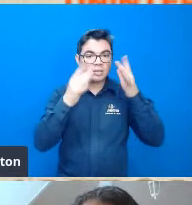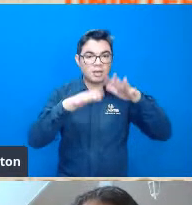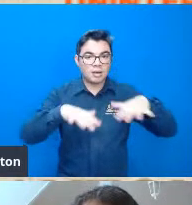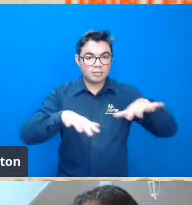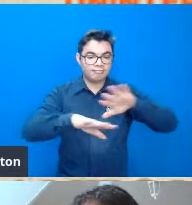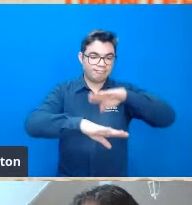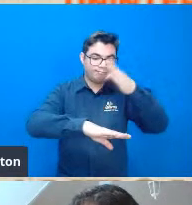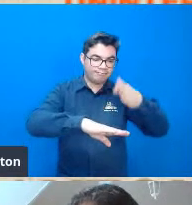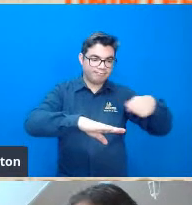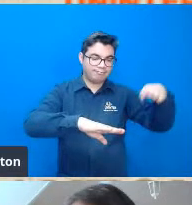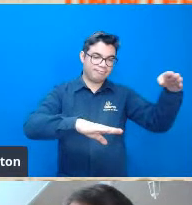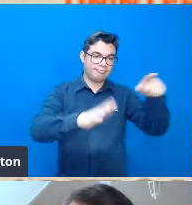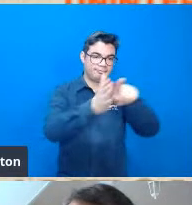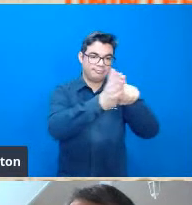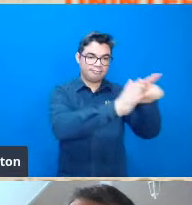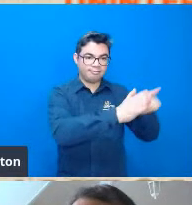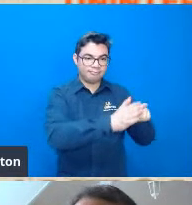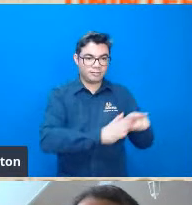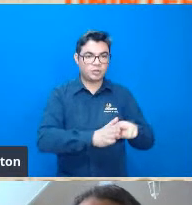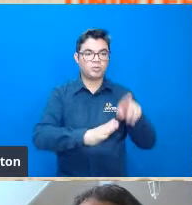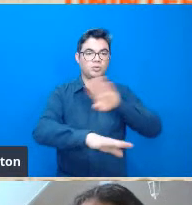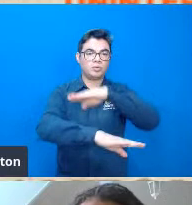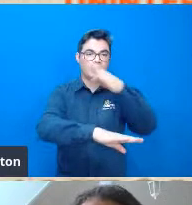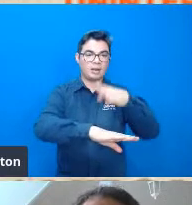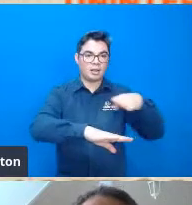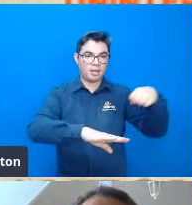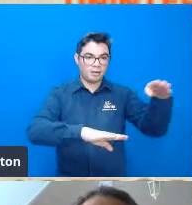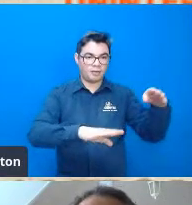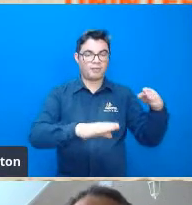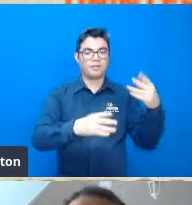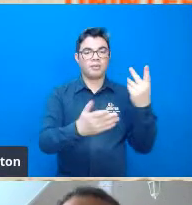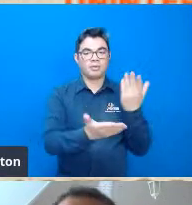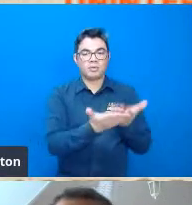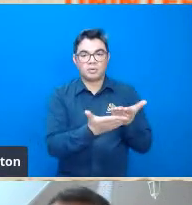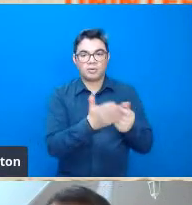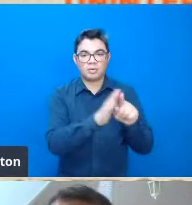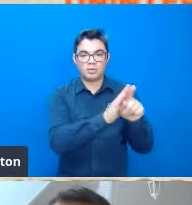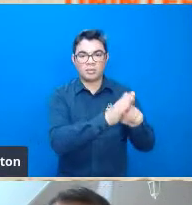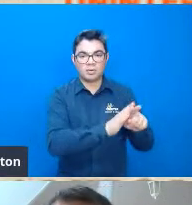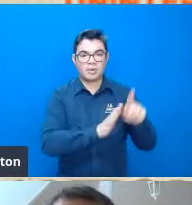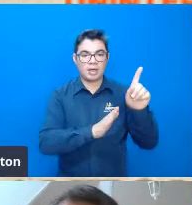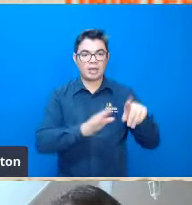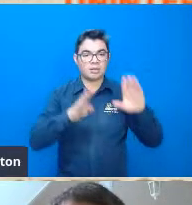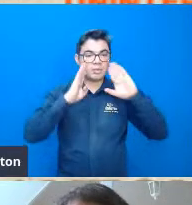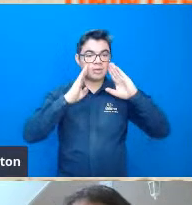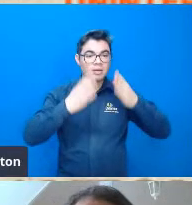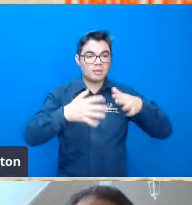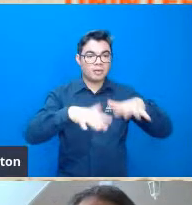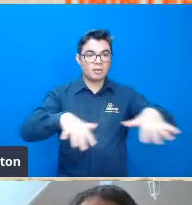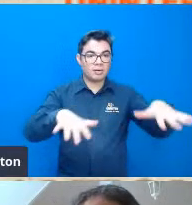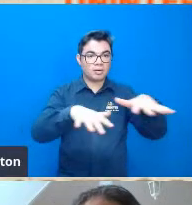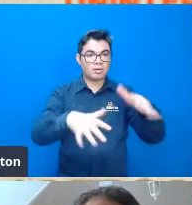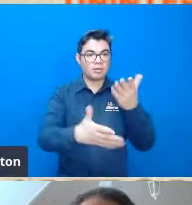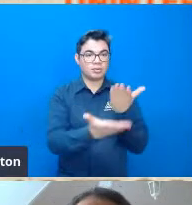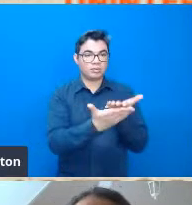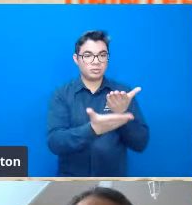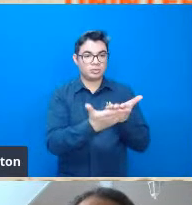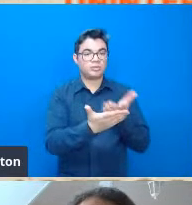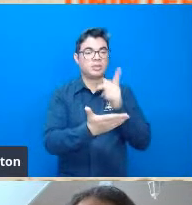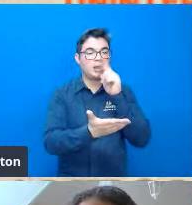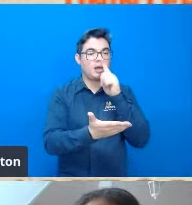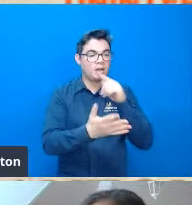trata do estudo do relevo então dentro da geomorfologia uma área específica é a geomorfologia fluvial